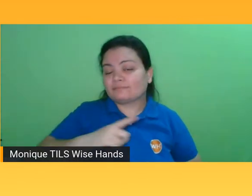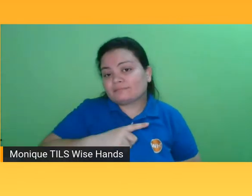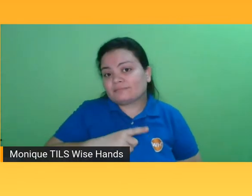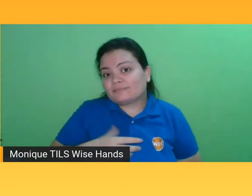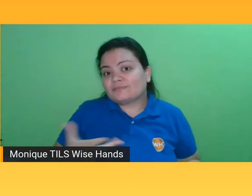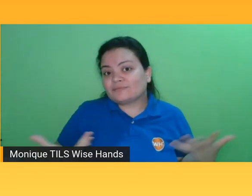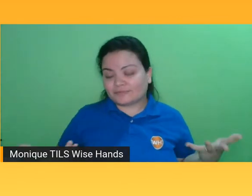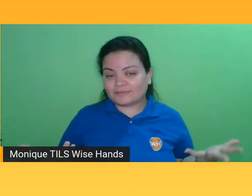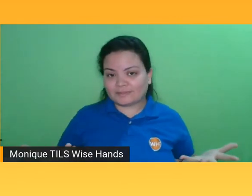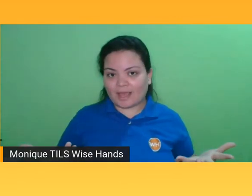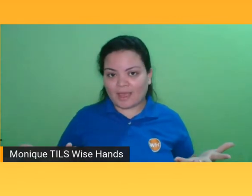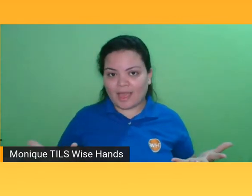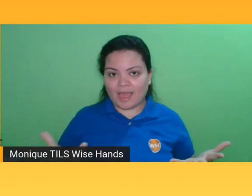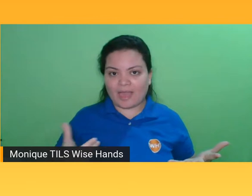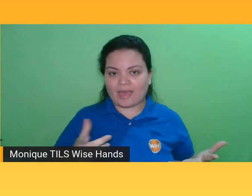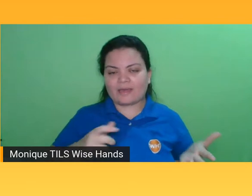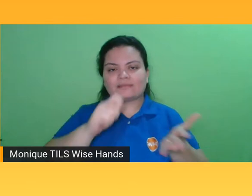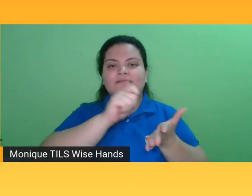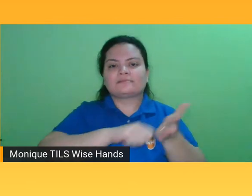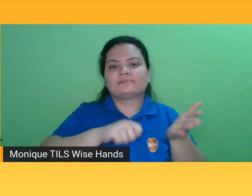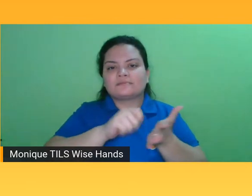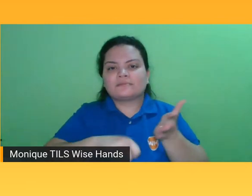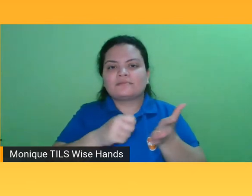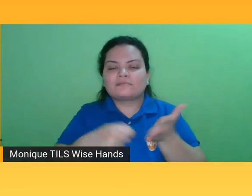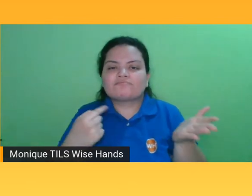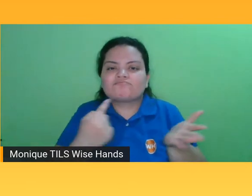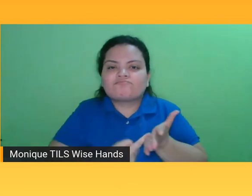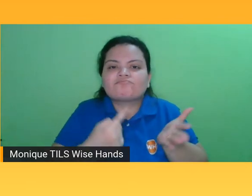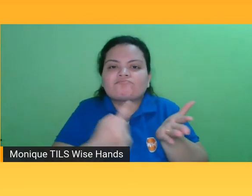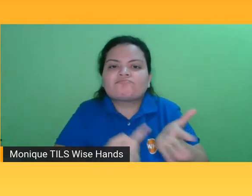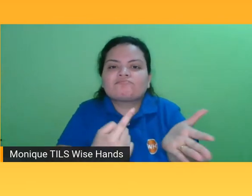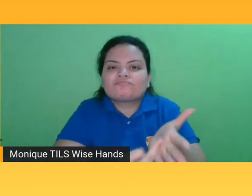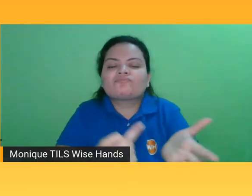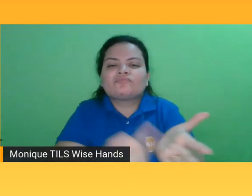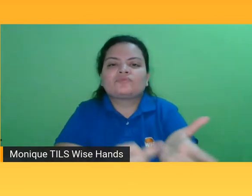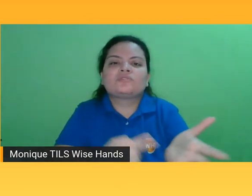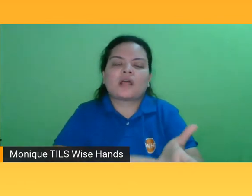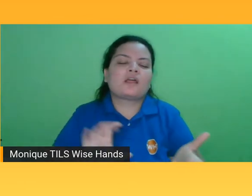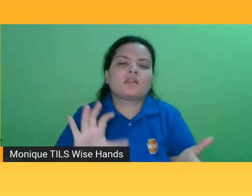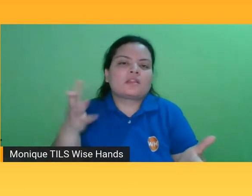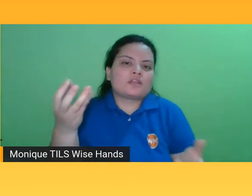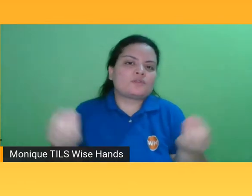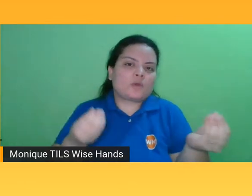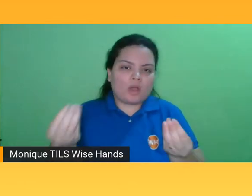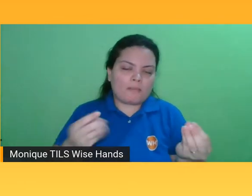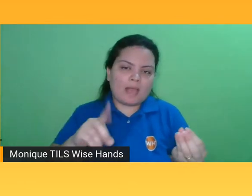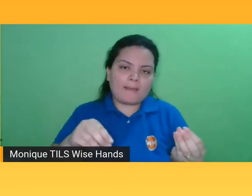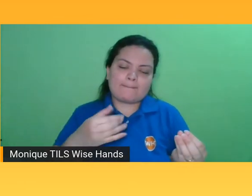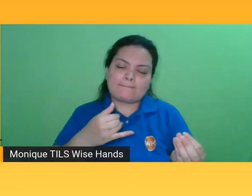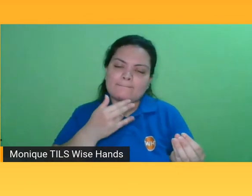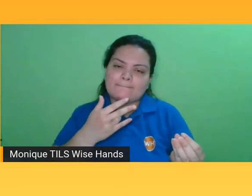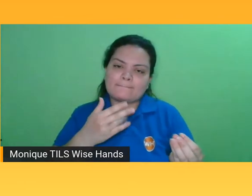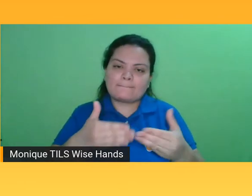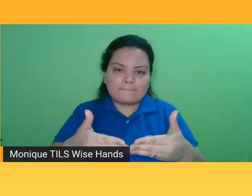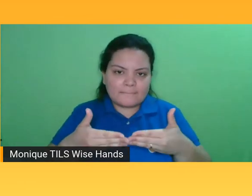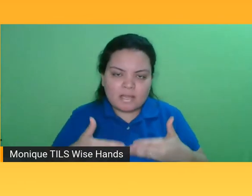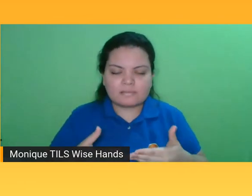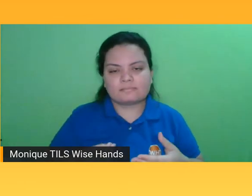empréstimos, essas assinaturas de streaming, elas funcionam como um empréstimo de filmes ou de livros, ou de audiolivros.